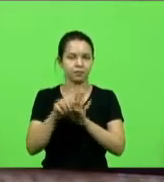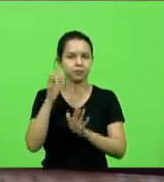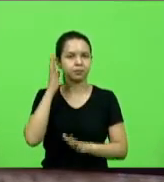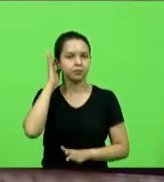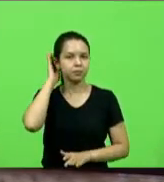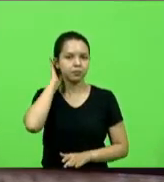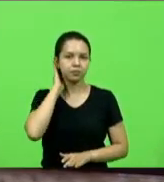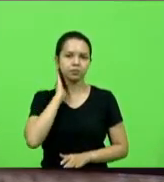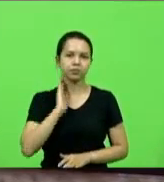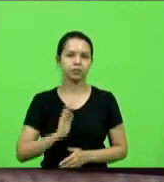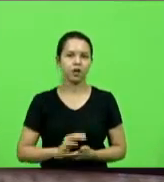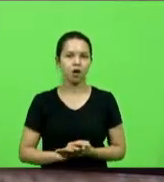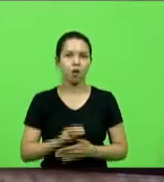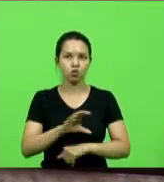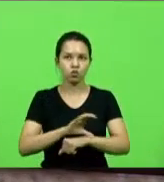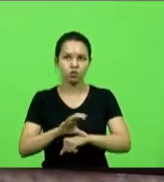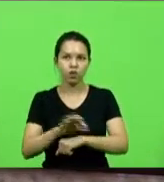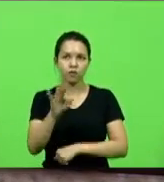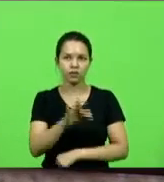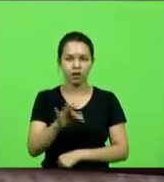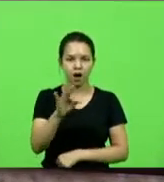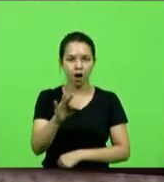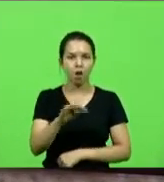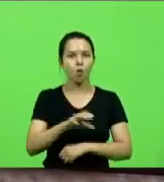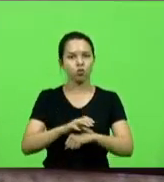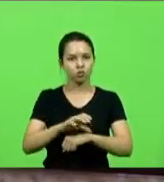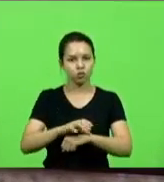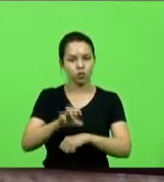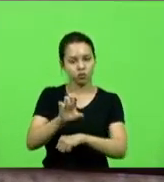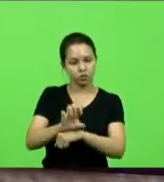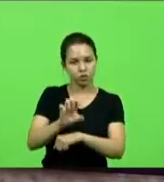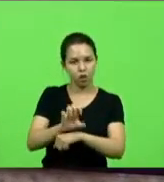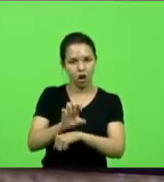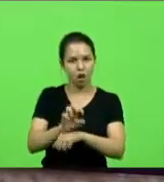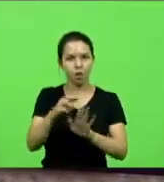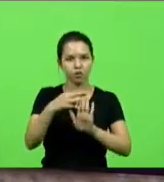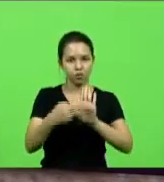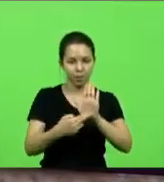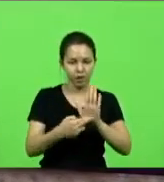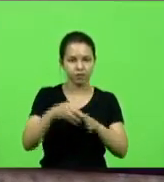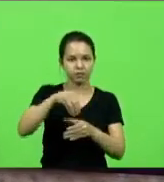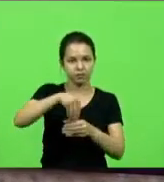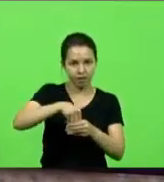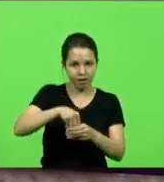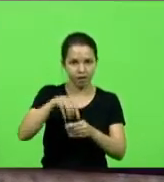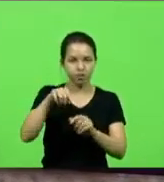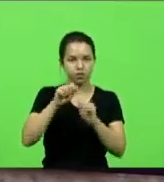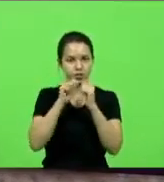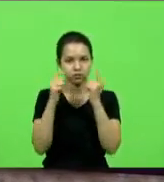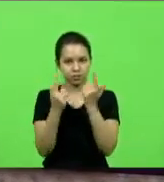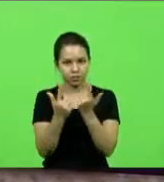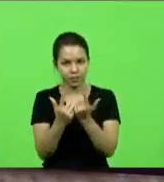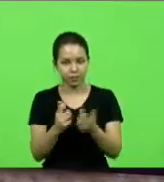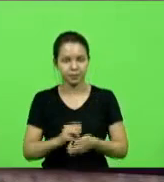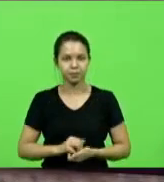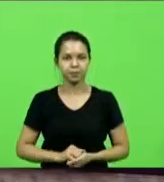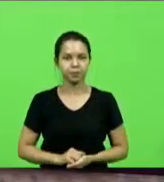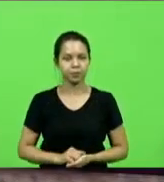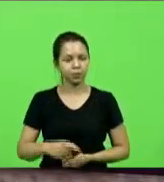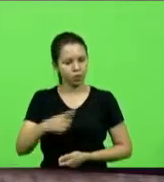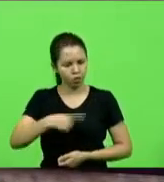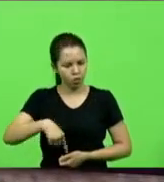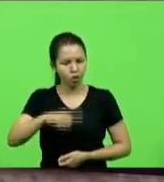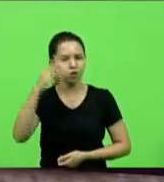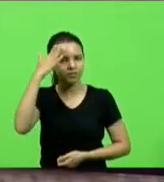Constituição Federal, Constituição Estadual, Regimento Interno desta Casa. Pois bem, todos nós sabemos